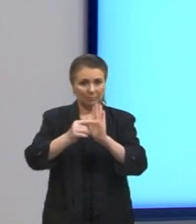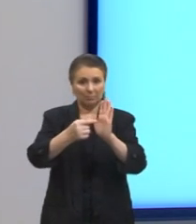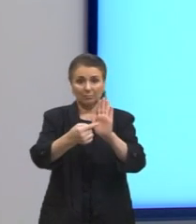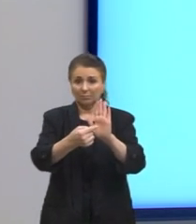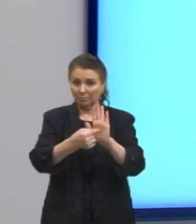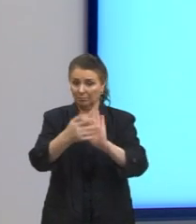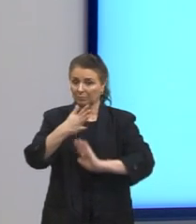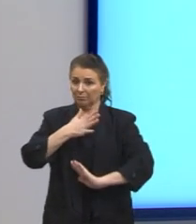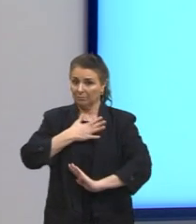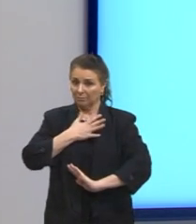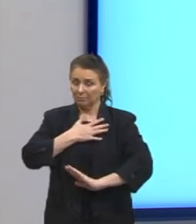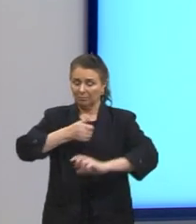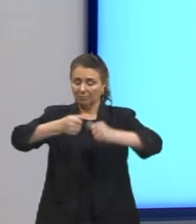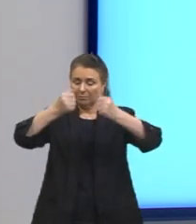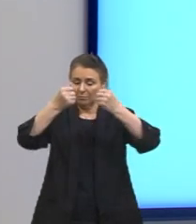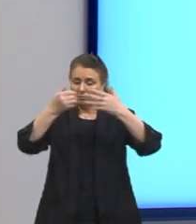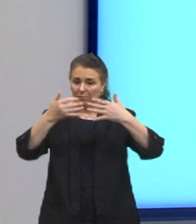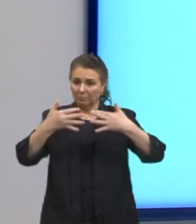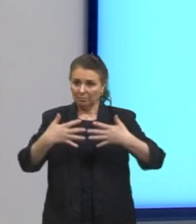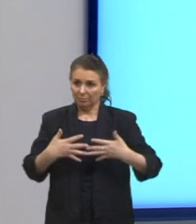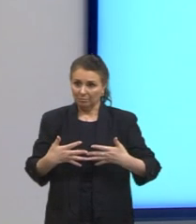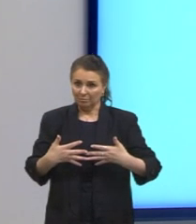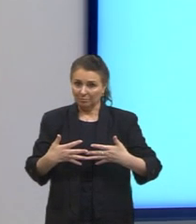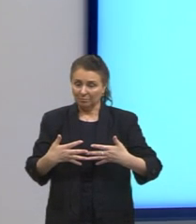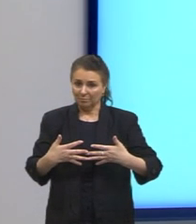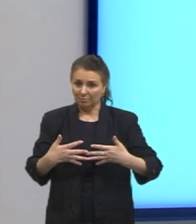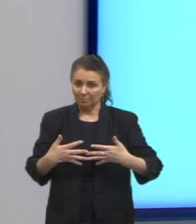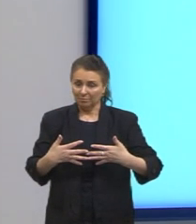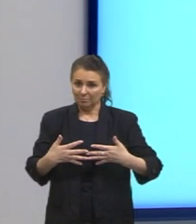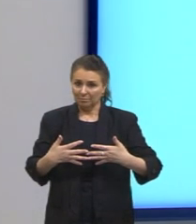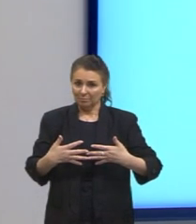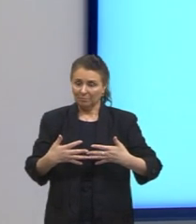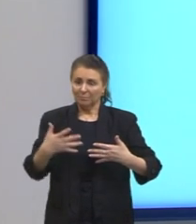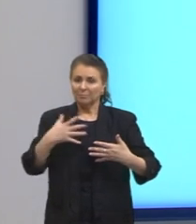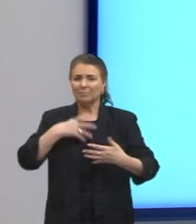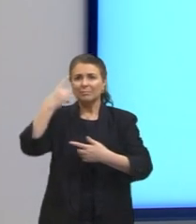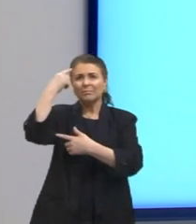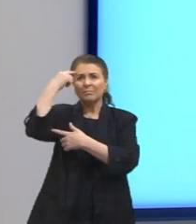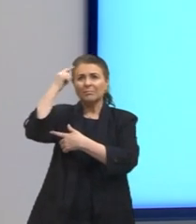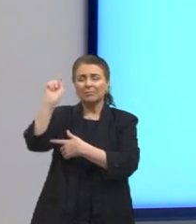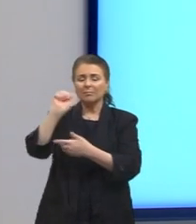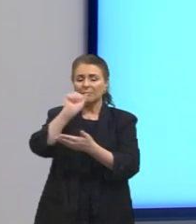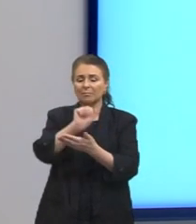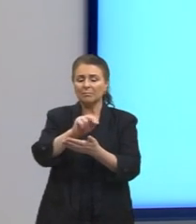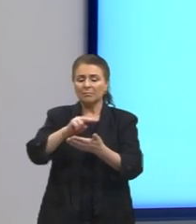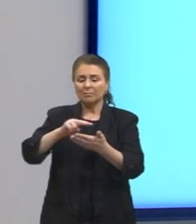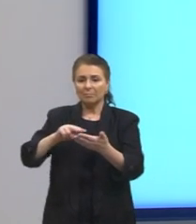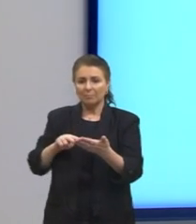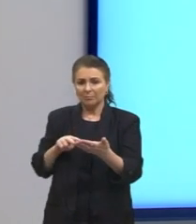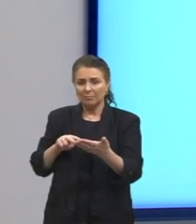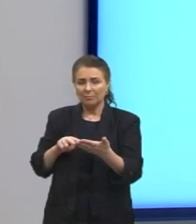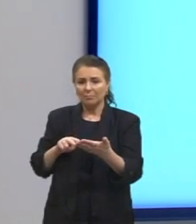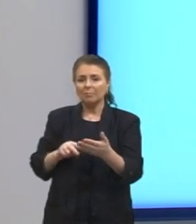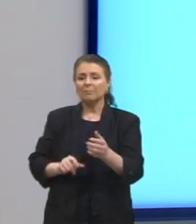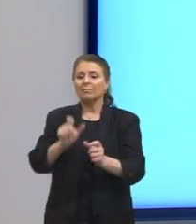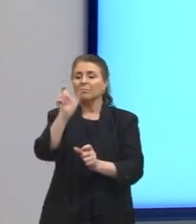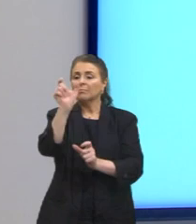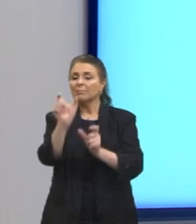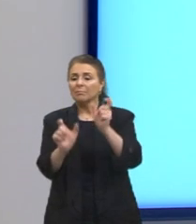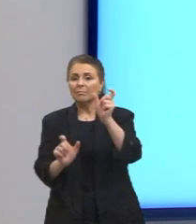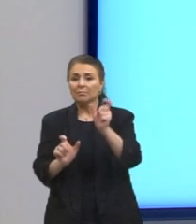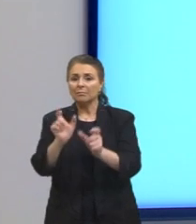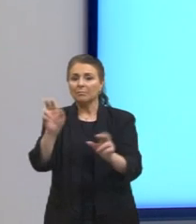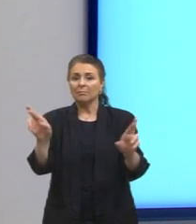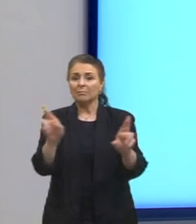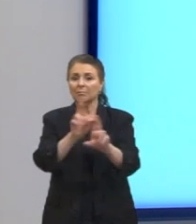explicações sobre a ideia, a avaliação das pessoas em relação